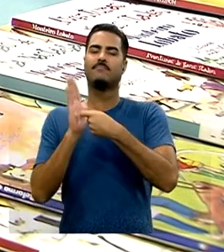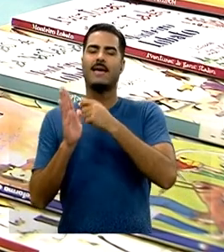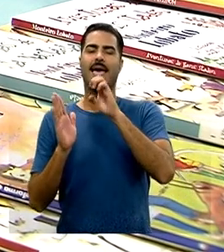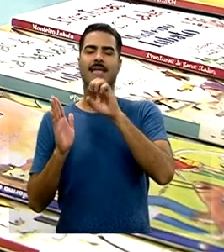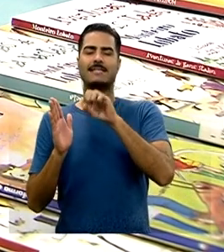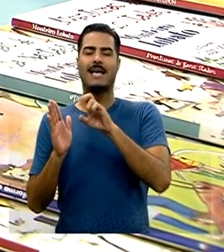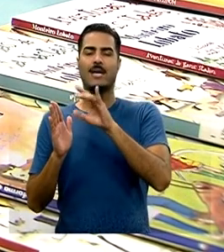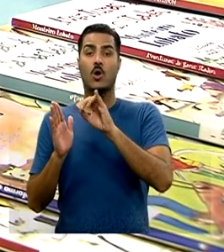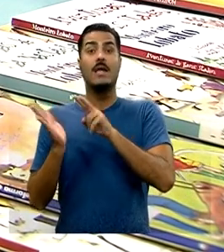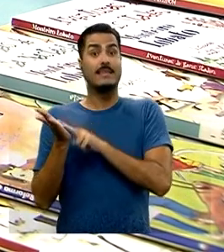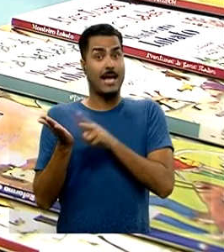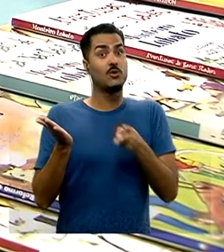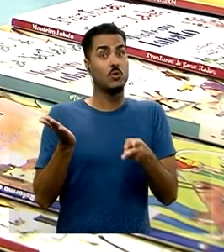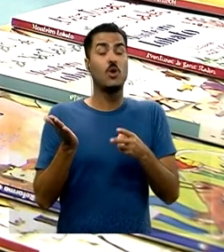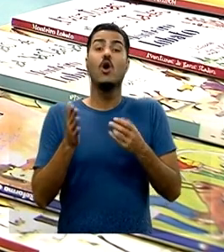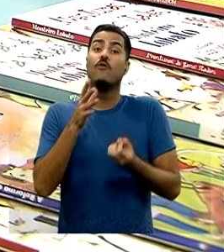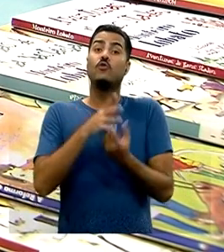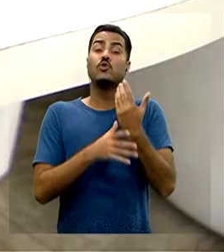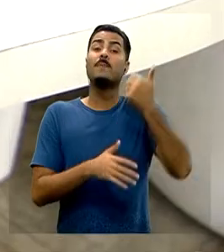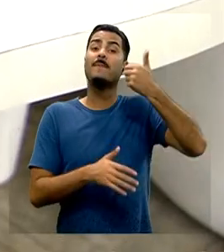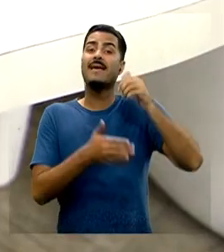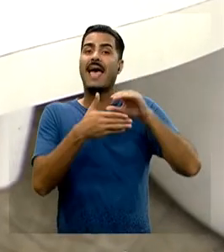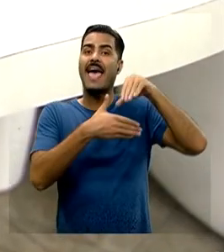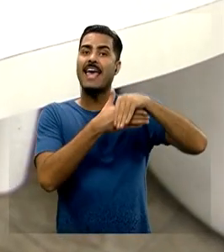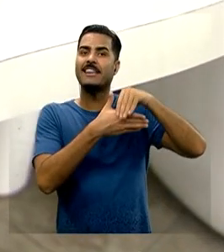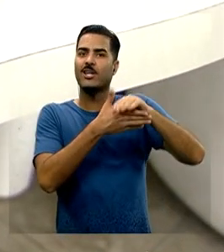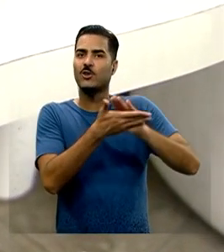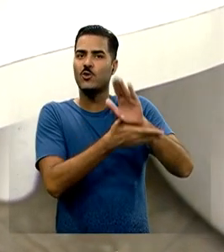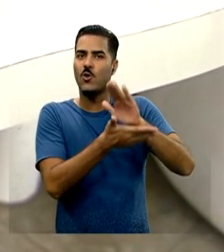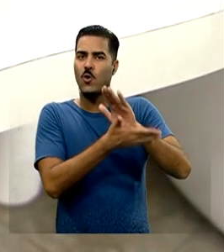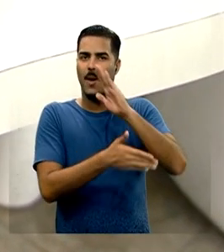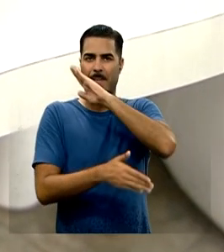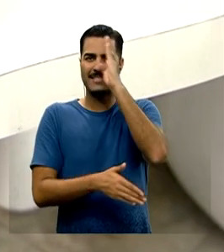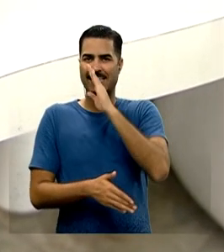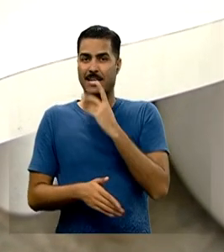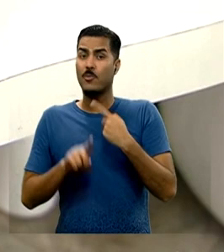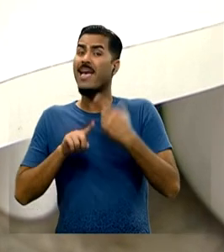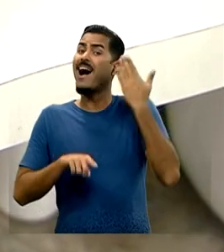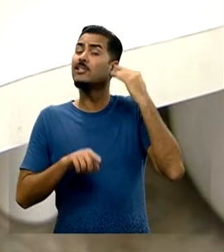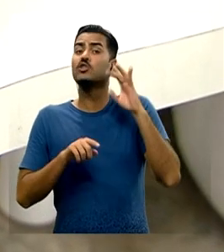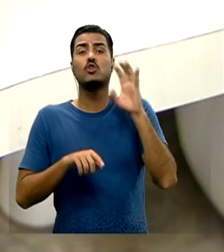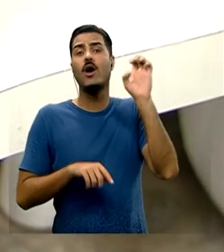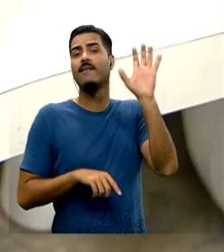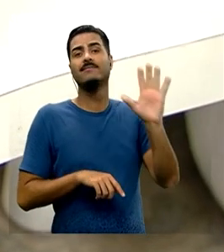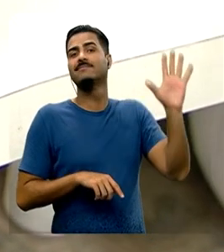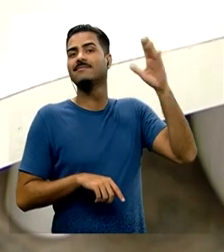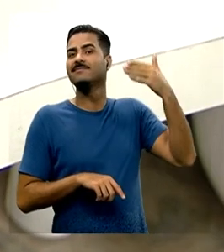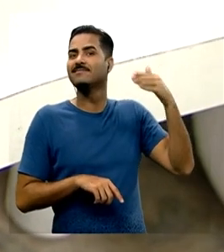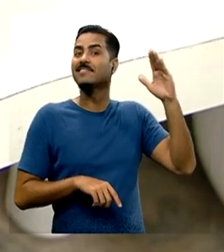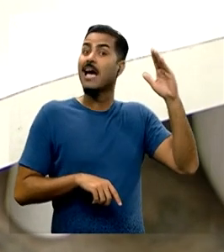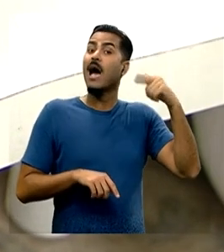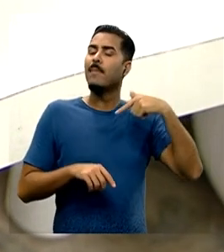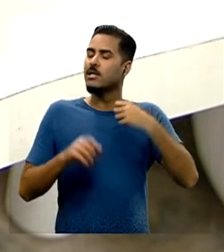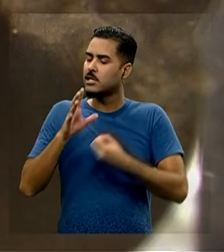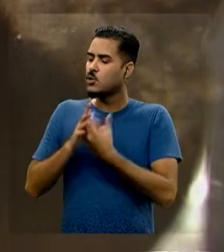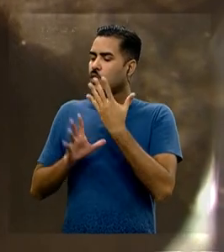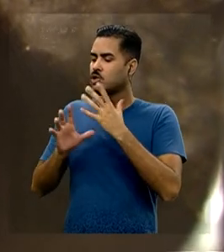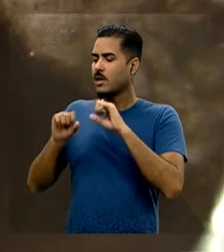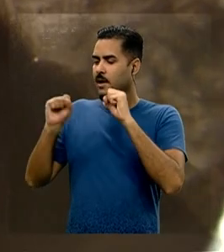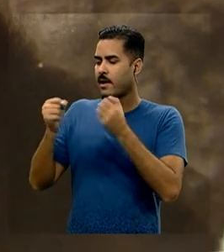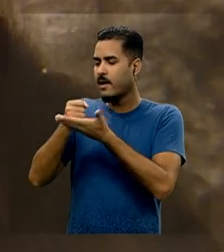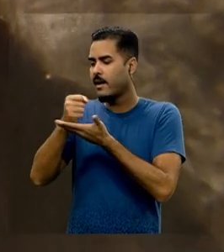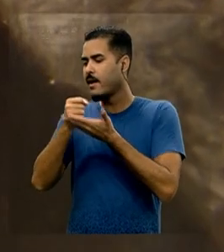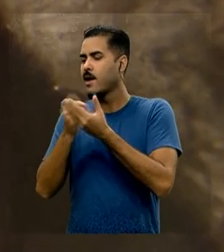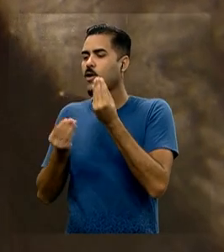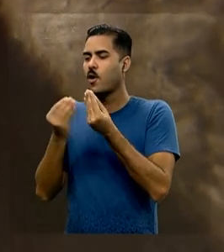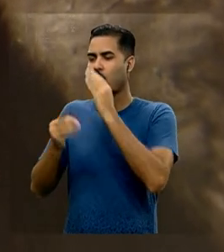primeira editora brasileira na época em que os livros eram editados fora do país e criou as bases do mercado editorial no Brasil. O autor